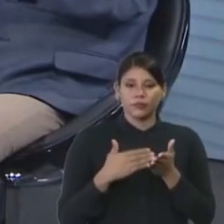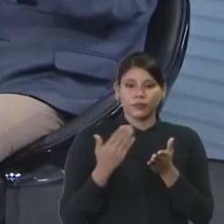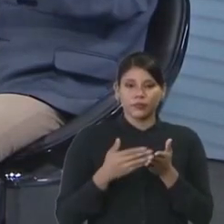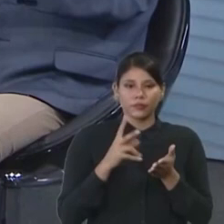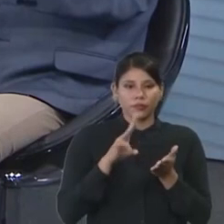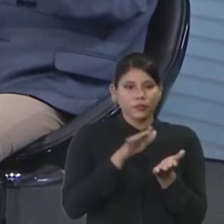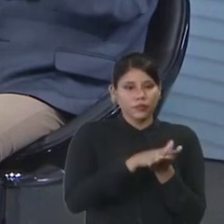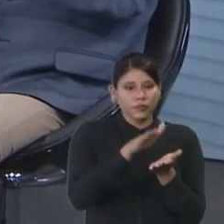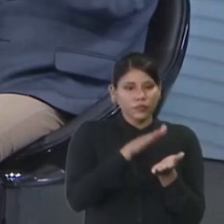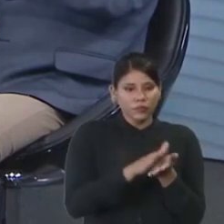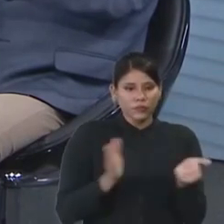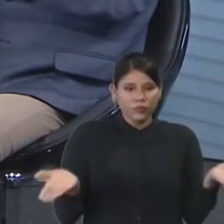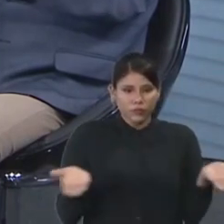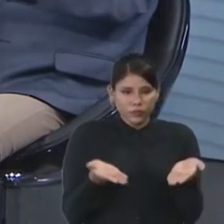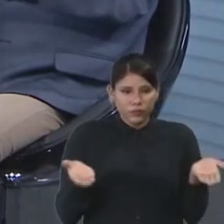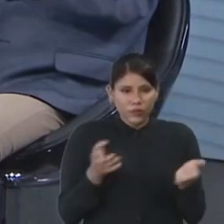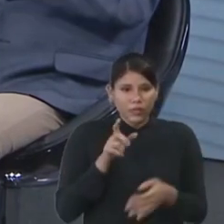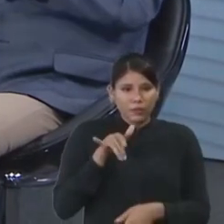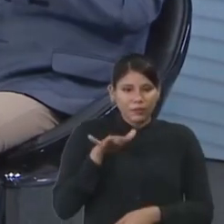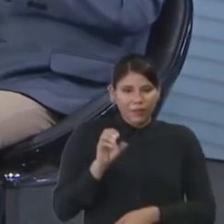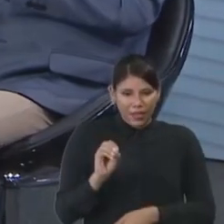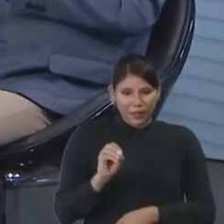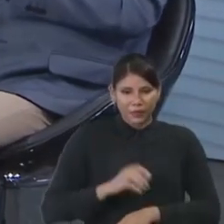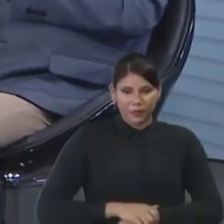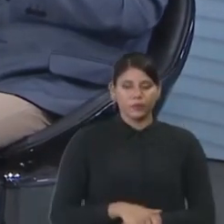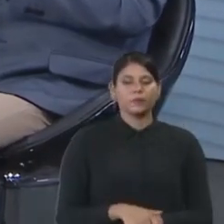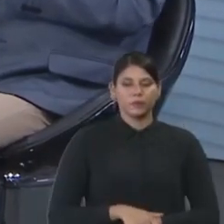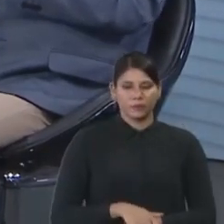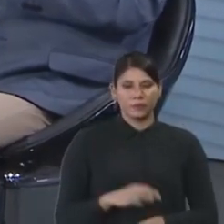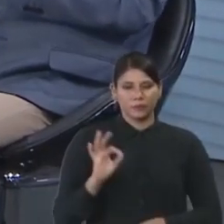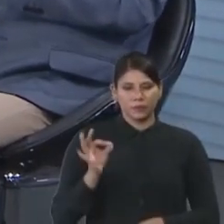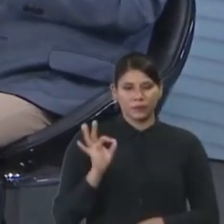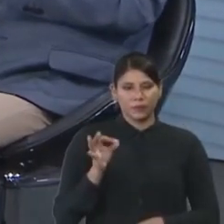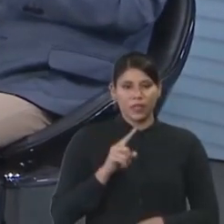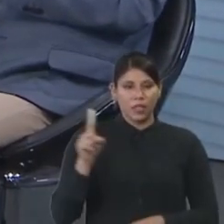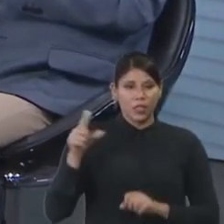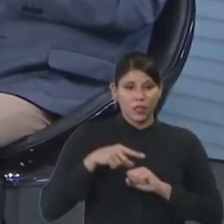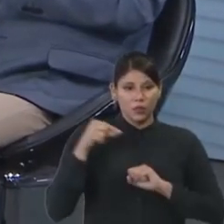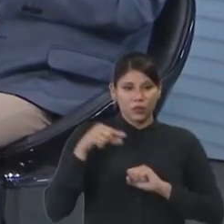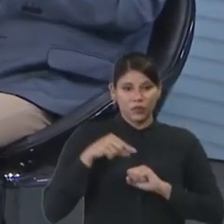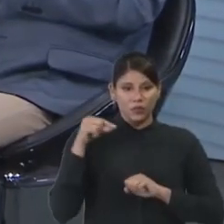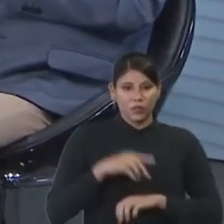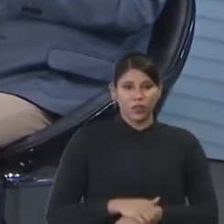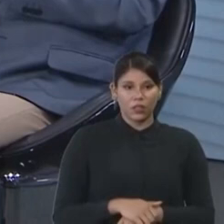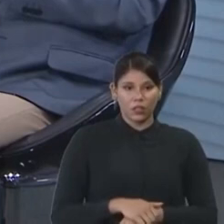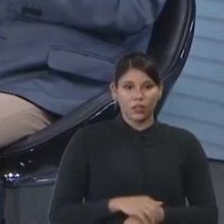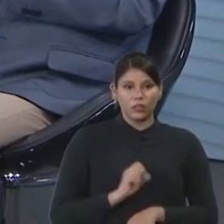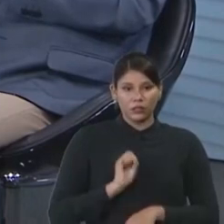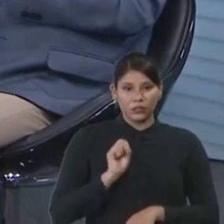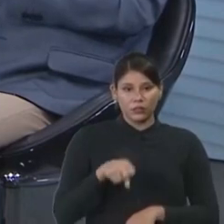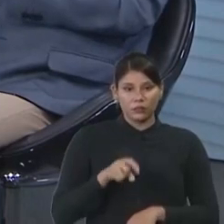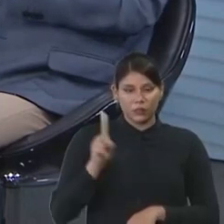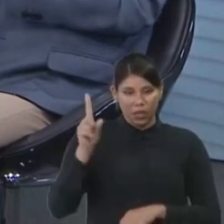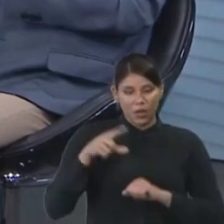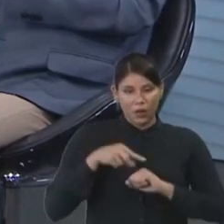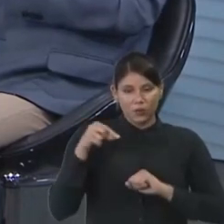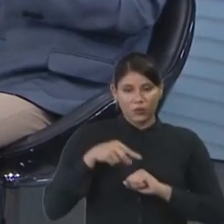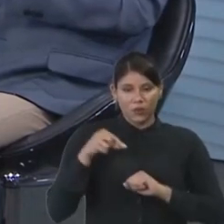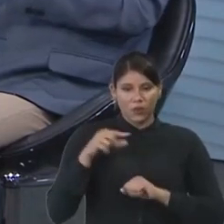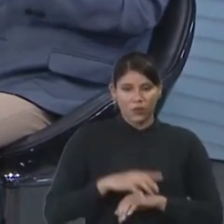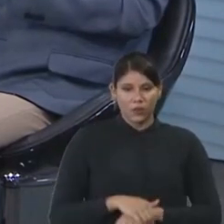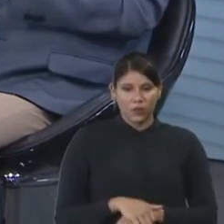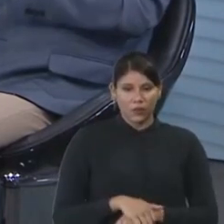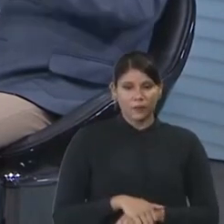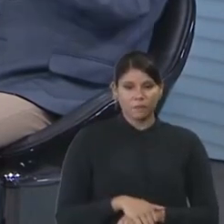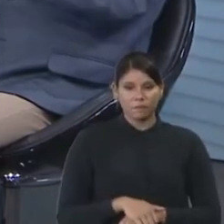lançar agora... Em maio. Em maio, né? Lá na Uniforme. Provavelmente sim. Né? Provavelmente?